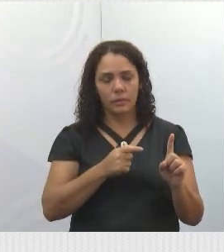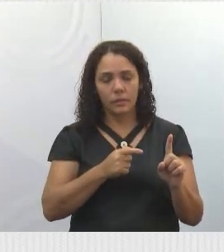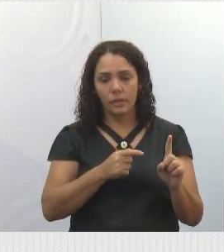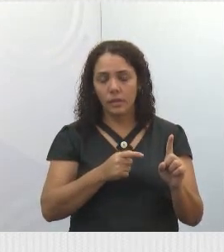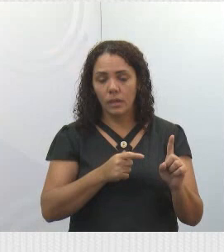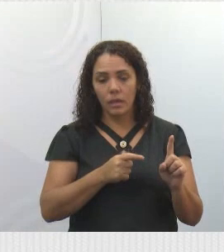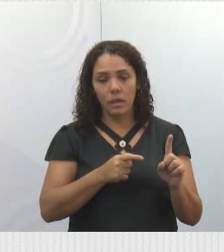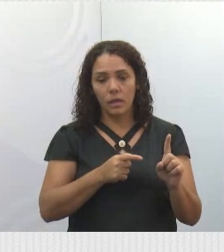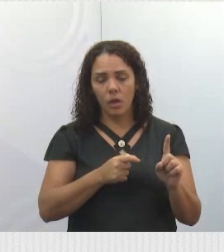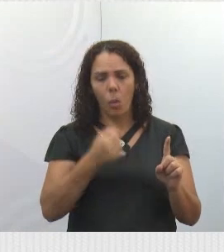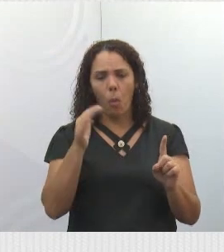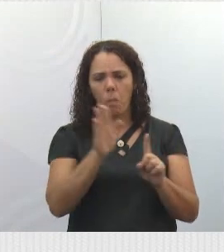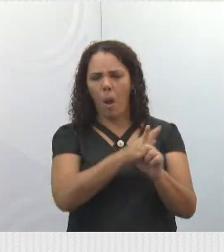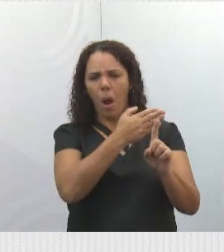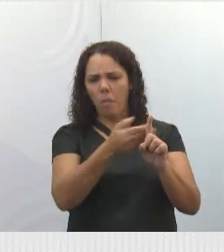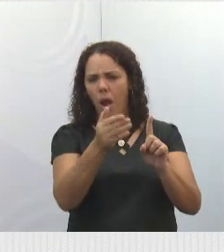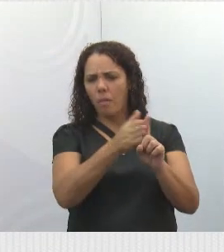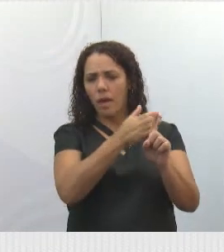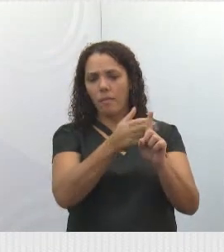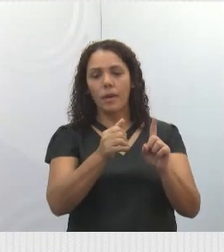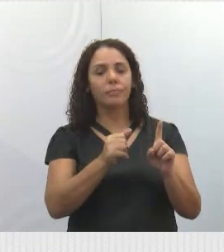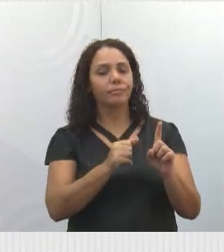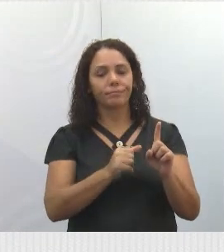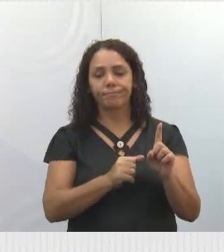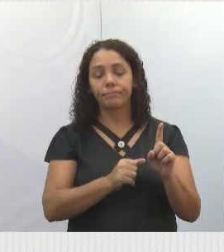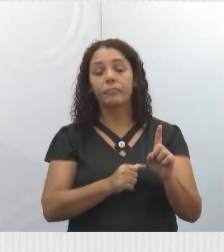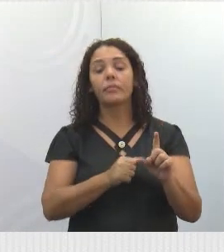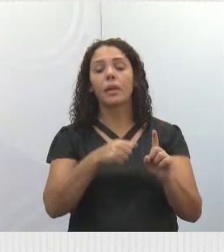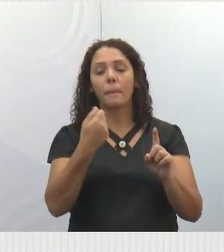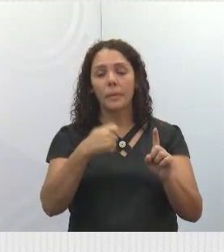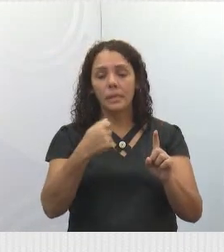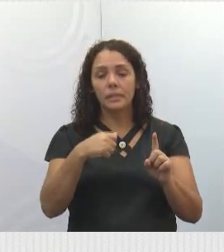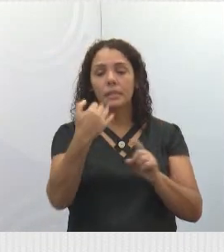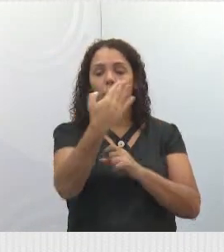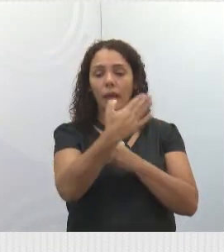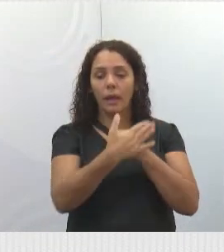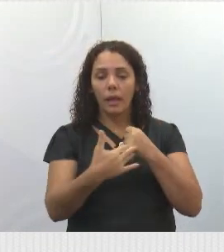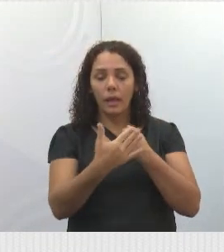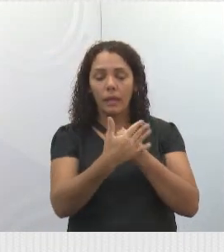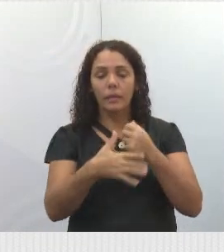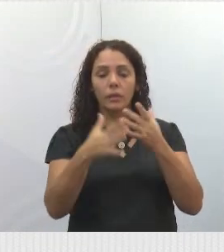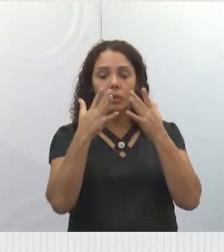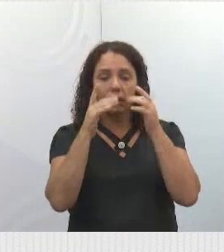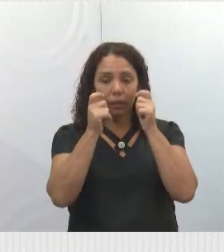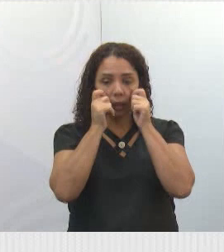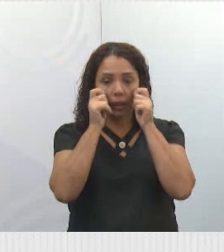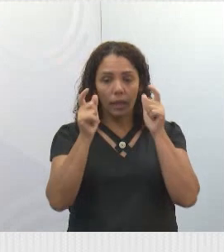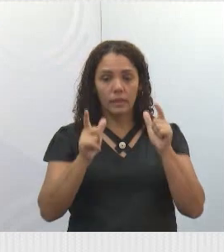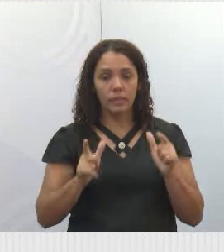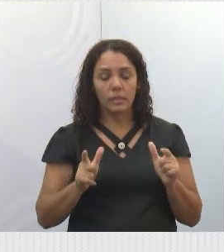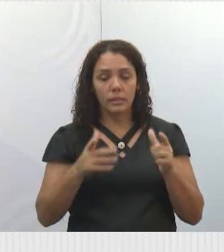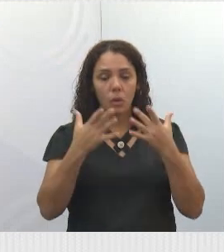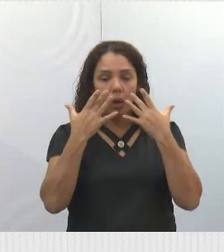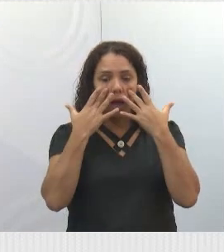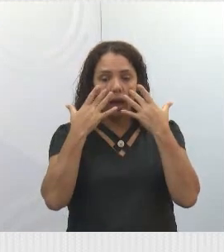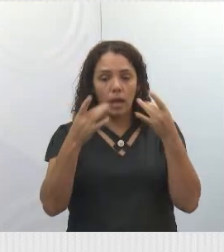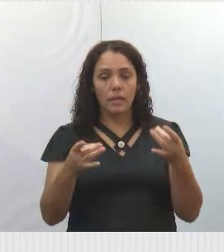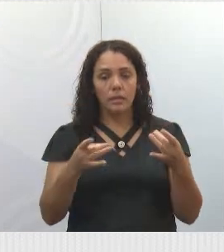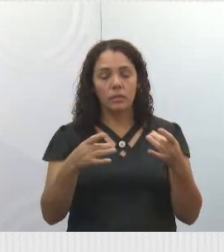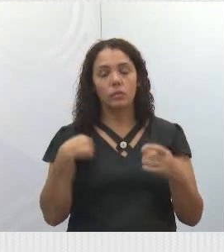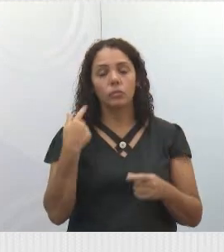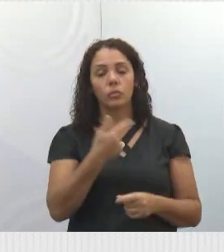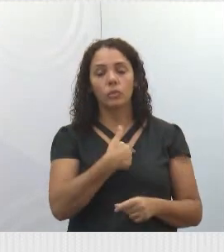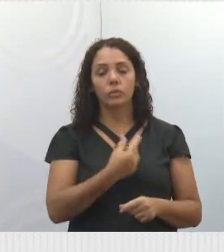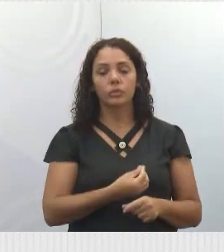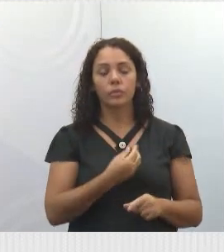para dar as suas pancadas. Mulher é para você dar carinho, para você dar atenção. Então, a gente vive numa sociedade